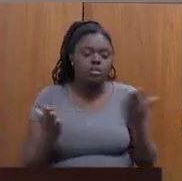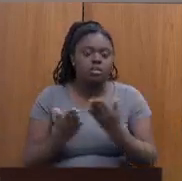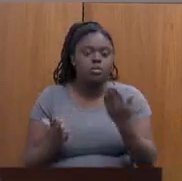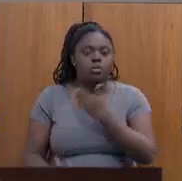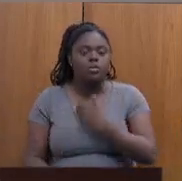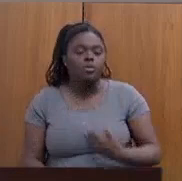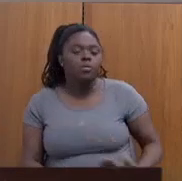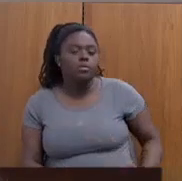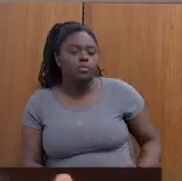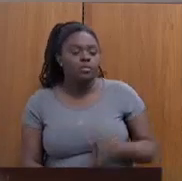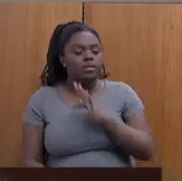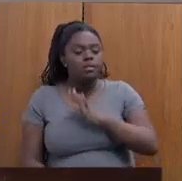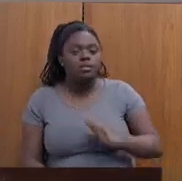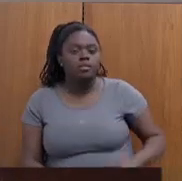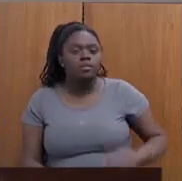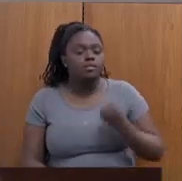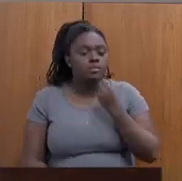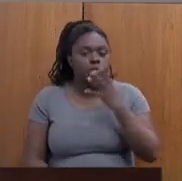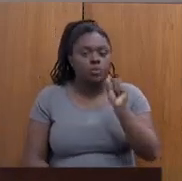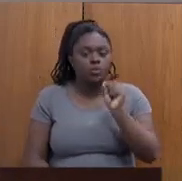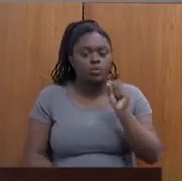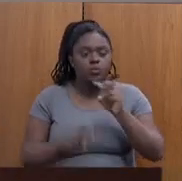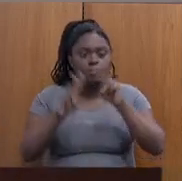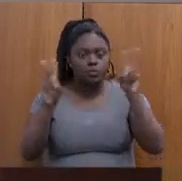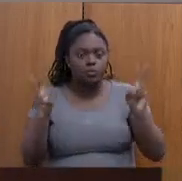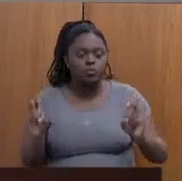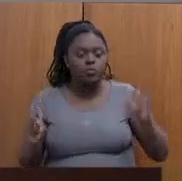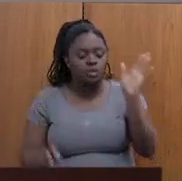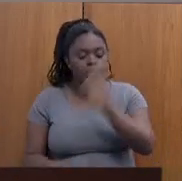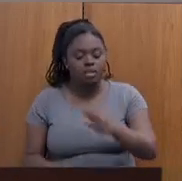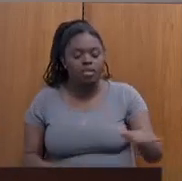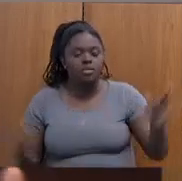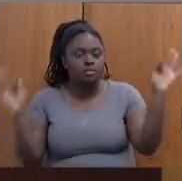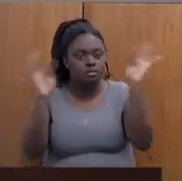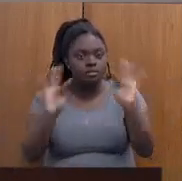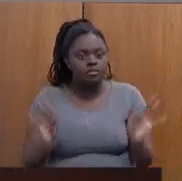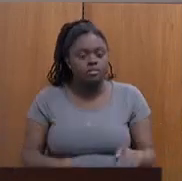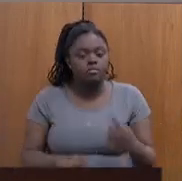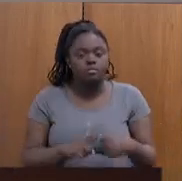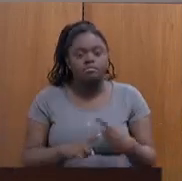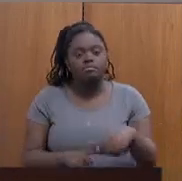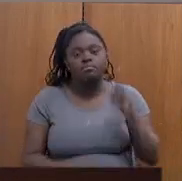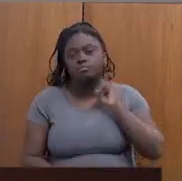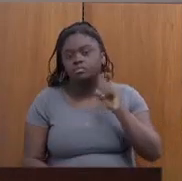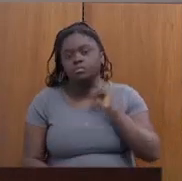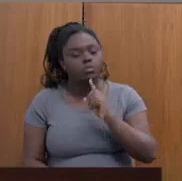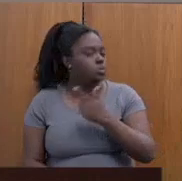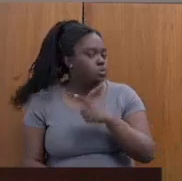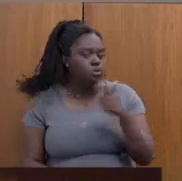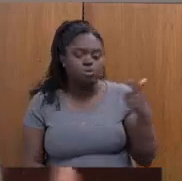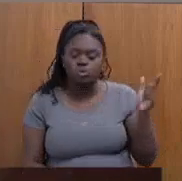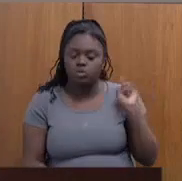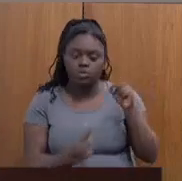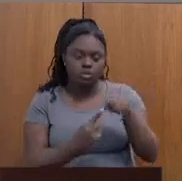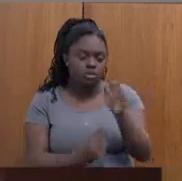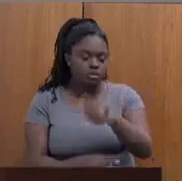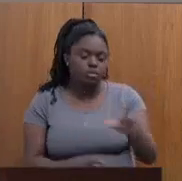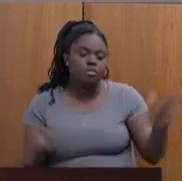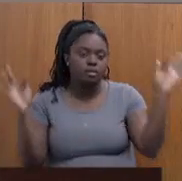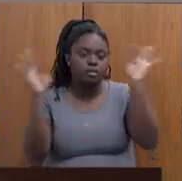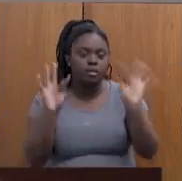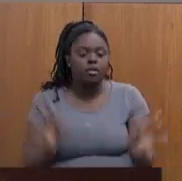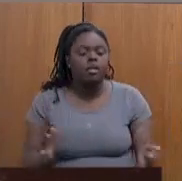para nós é muito bom, do Criança Feliz, do programa Criança Feliz, porque Minas Gerais não tinha adesão ao Criança Feliz e agora foi